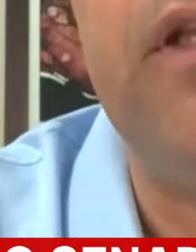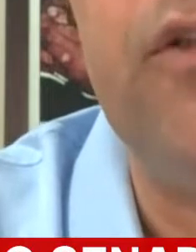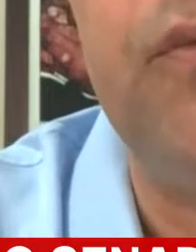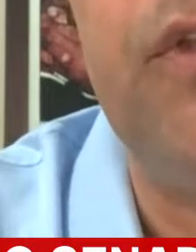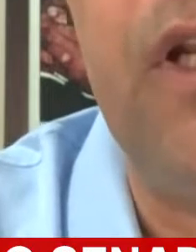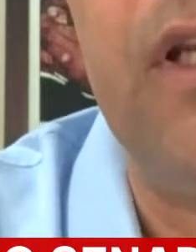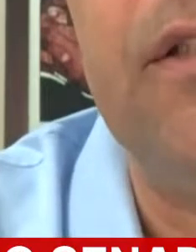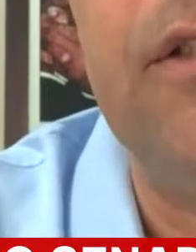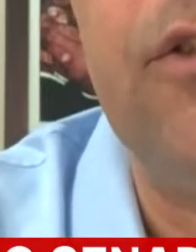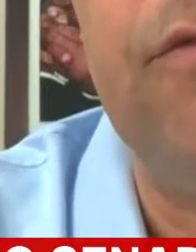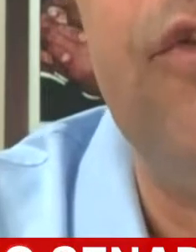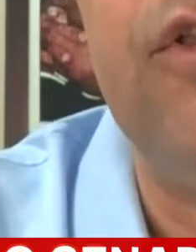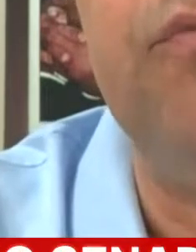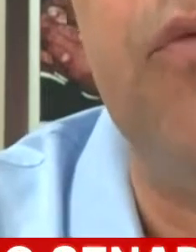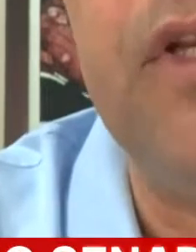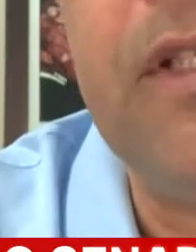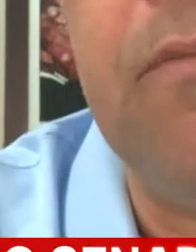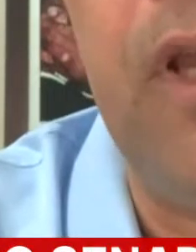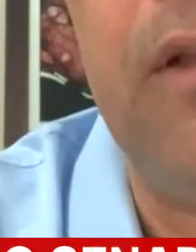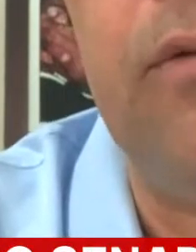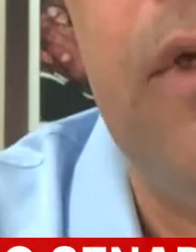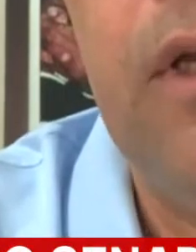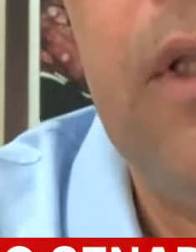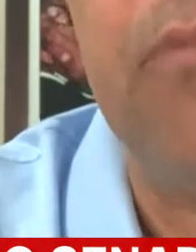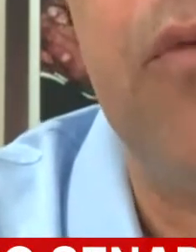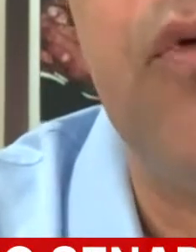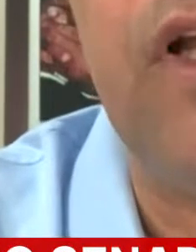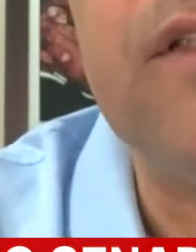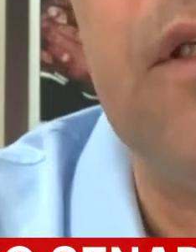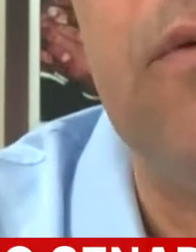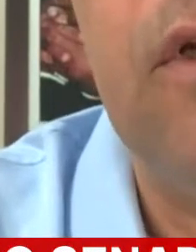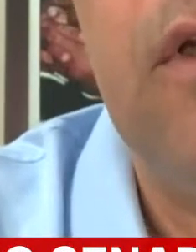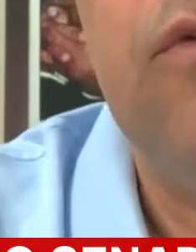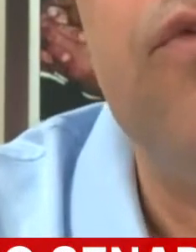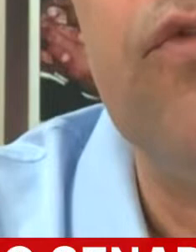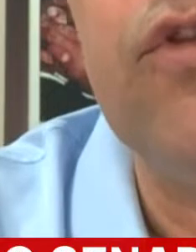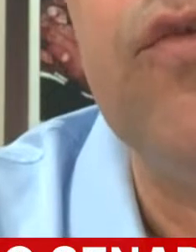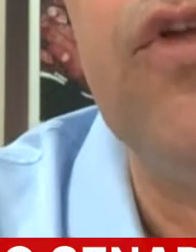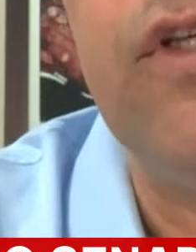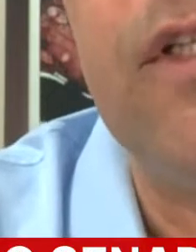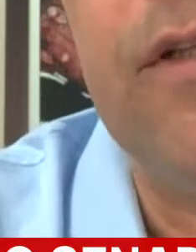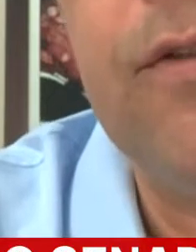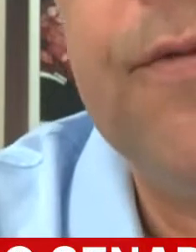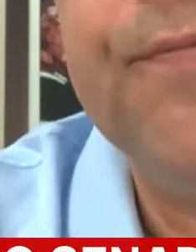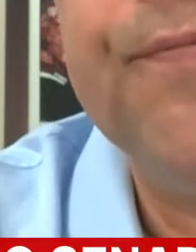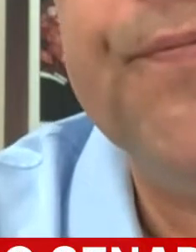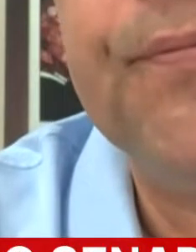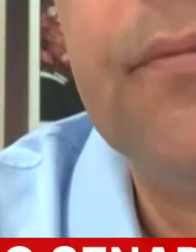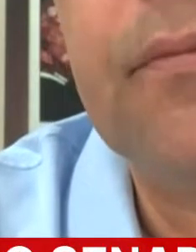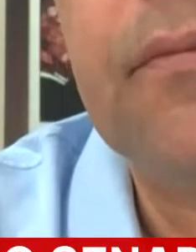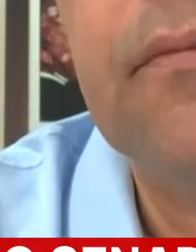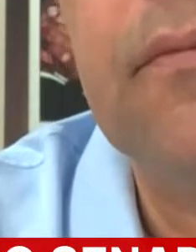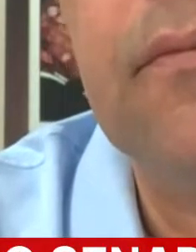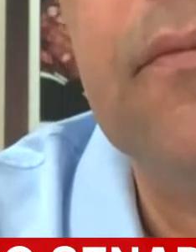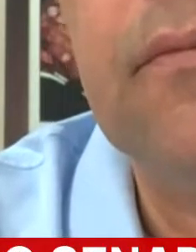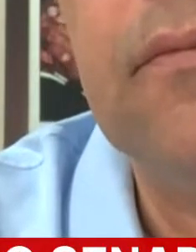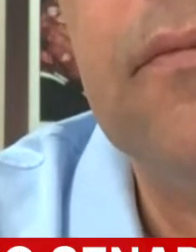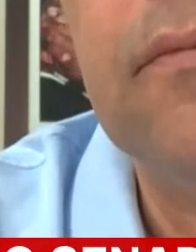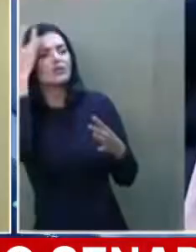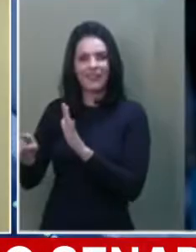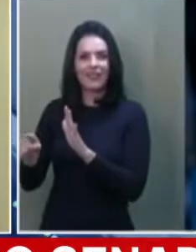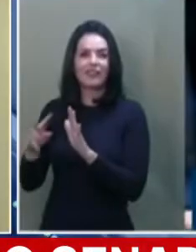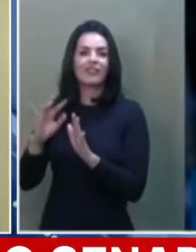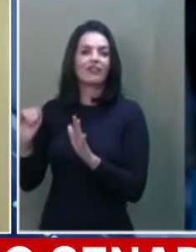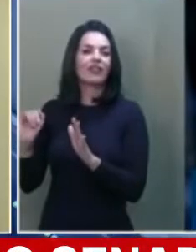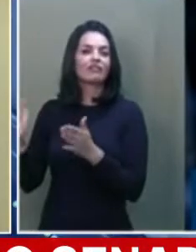de perda de poder aquisitivo e de empobrecimento da população nos últimos dois anos. Senador, mas a